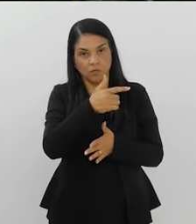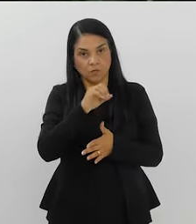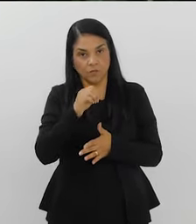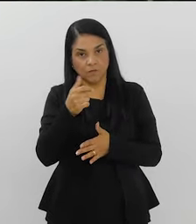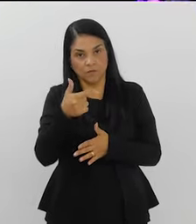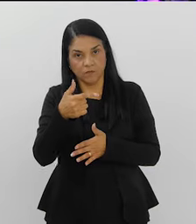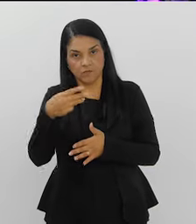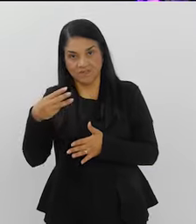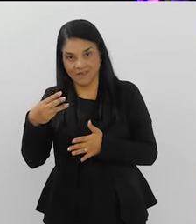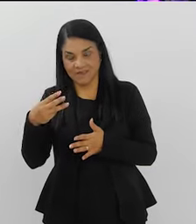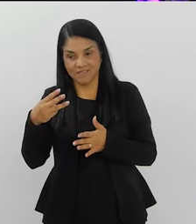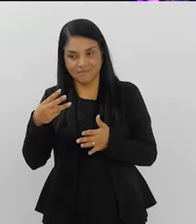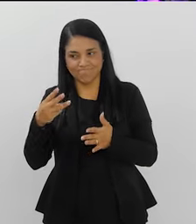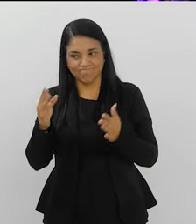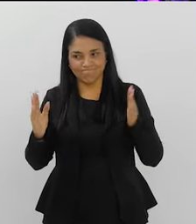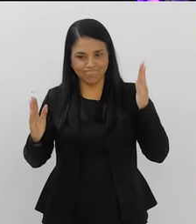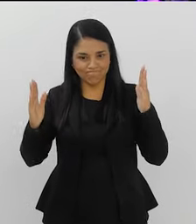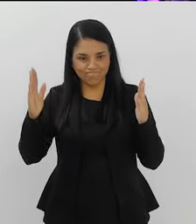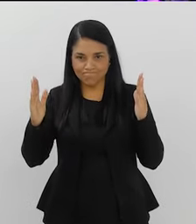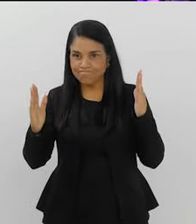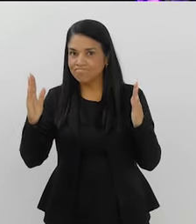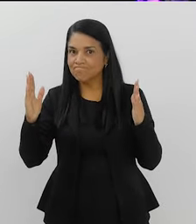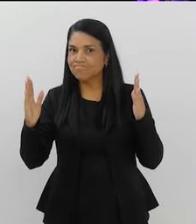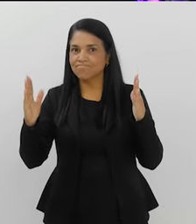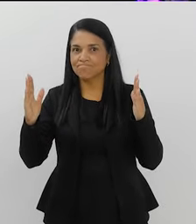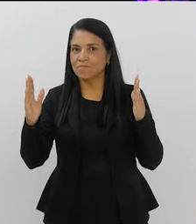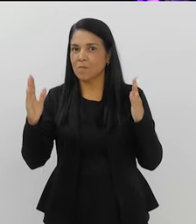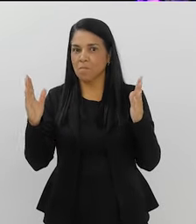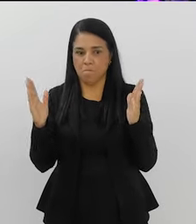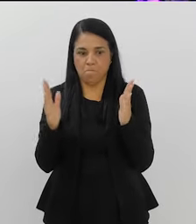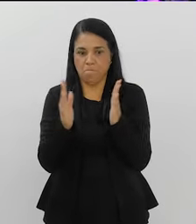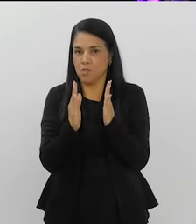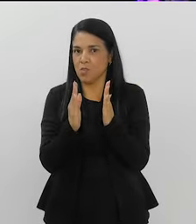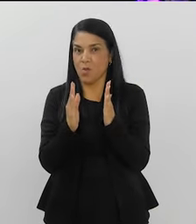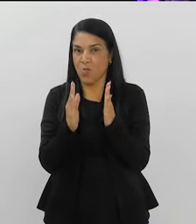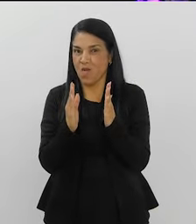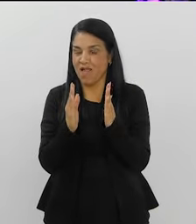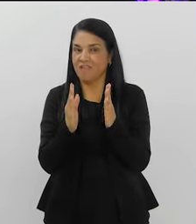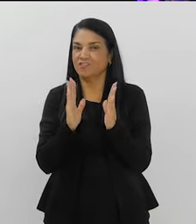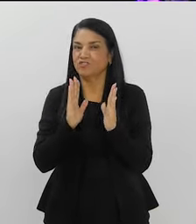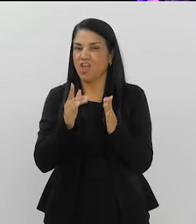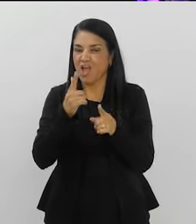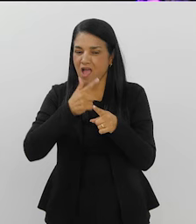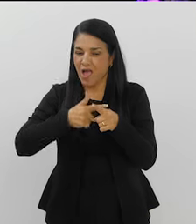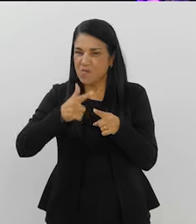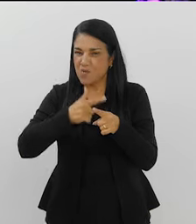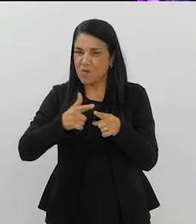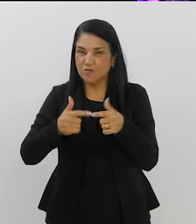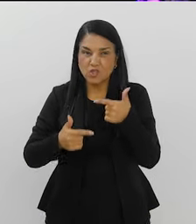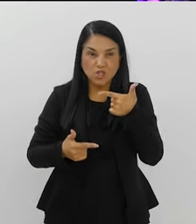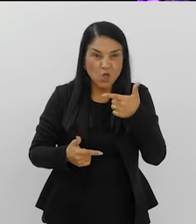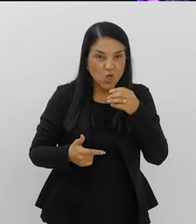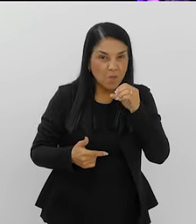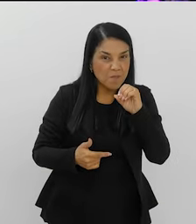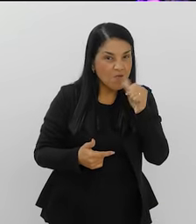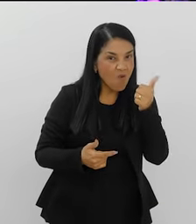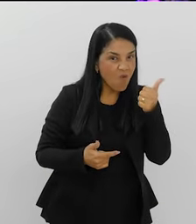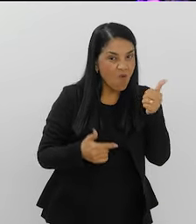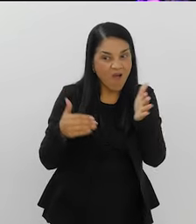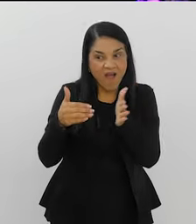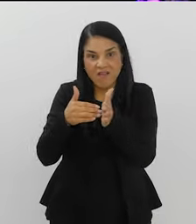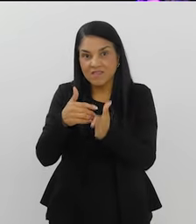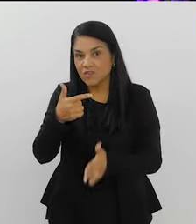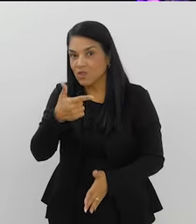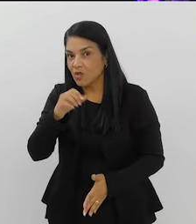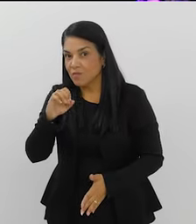pequena. Então, é um problema que não é recente. É um problema já de um tempo. A gente consegue pegar cocaína